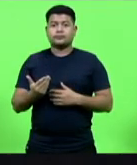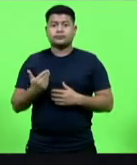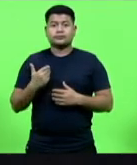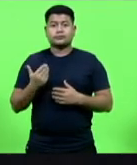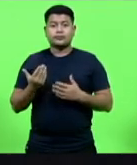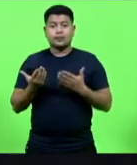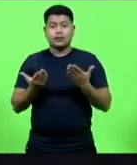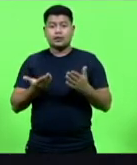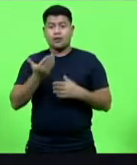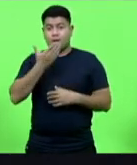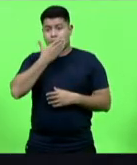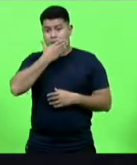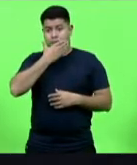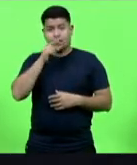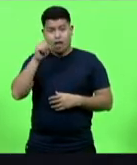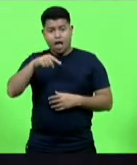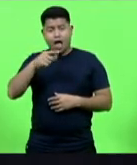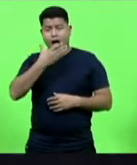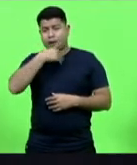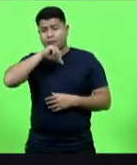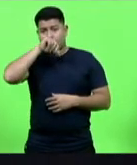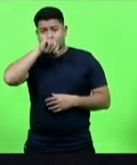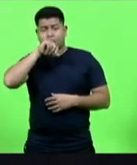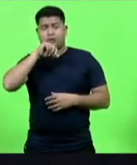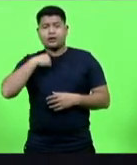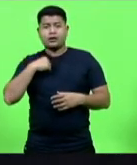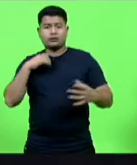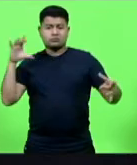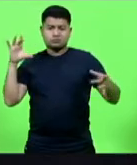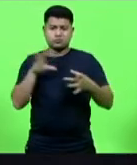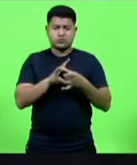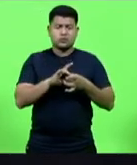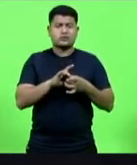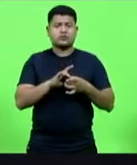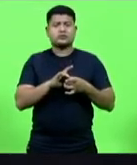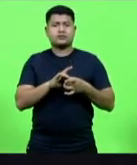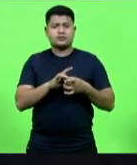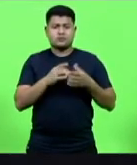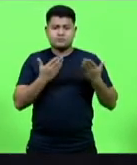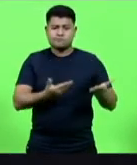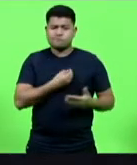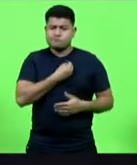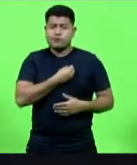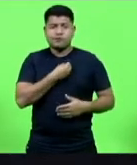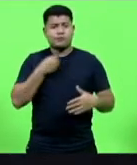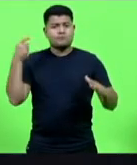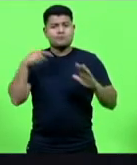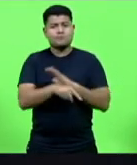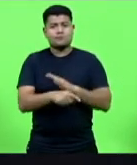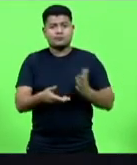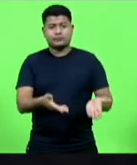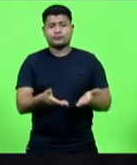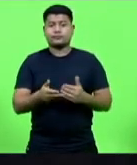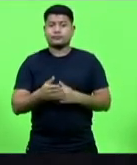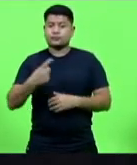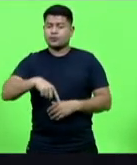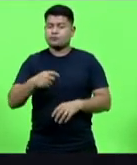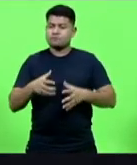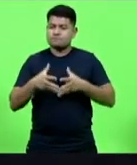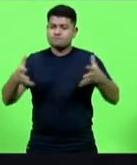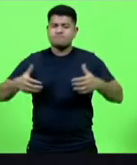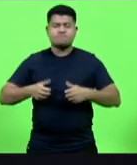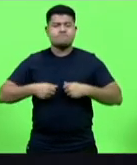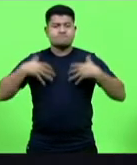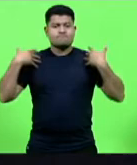pai numa conexão profunda com a vida, isso nos engrandece muito de